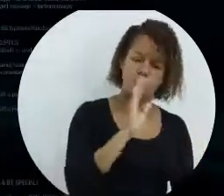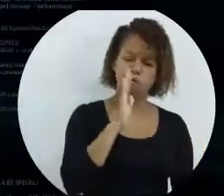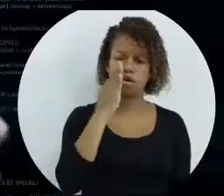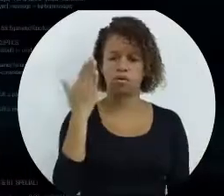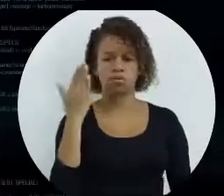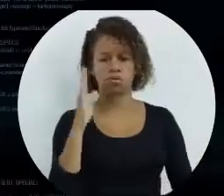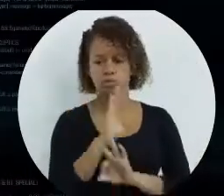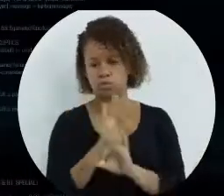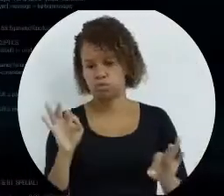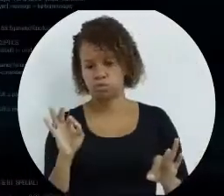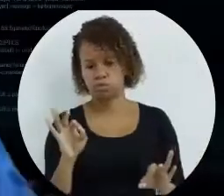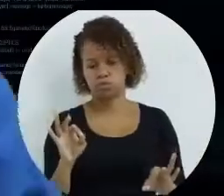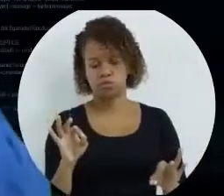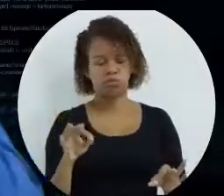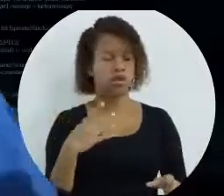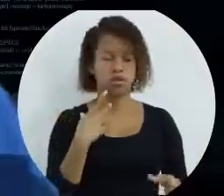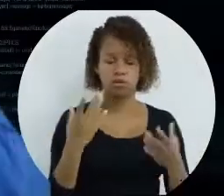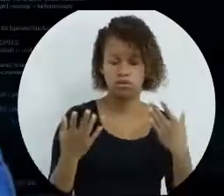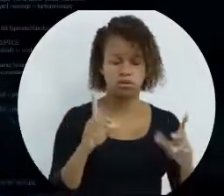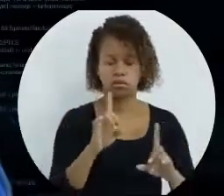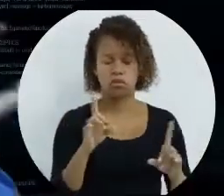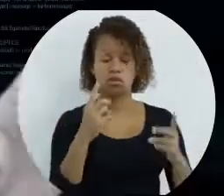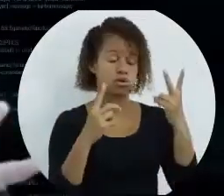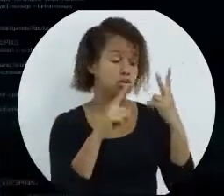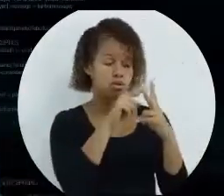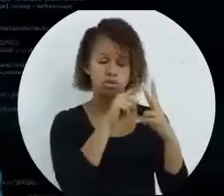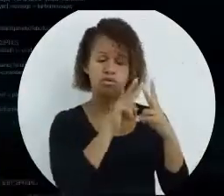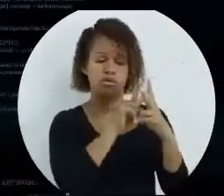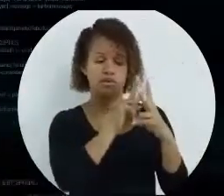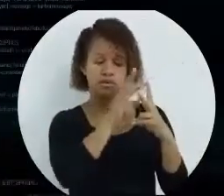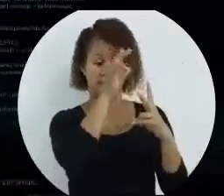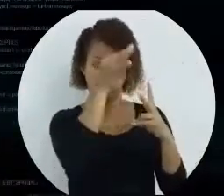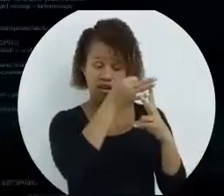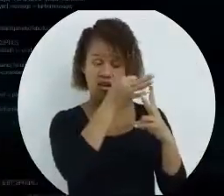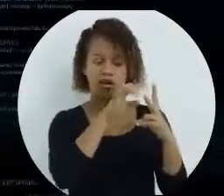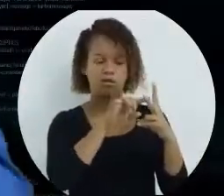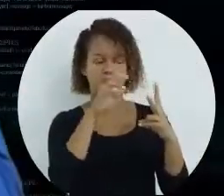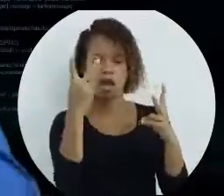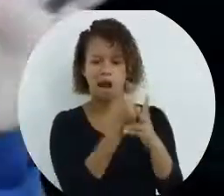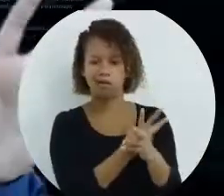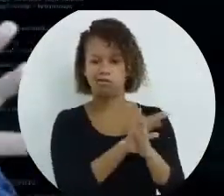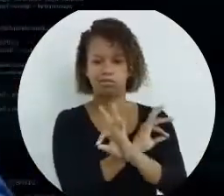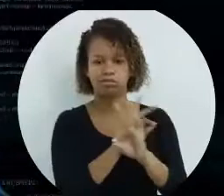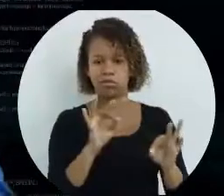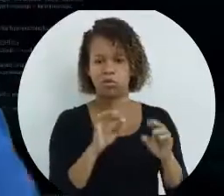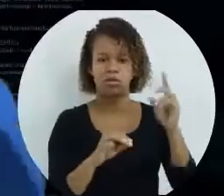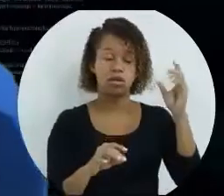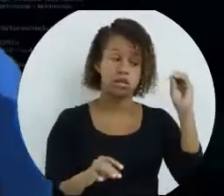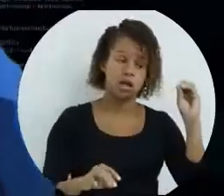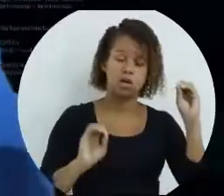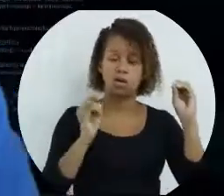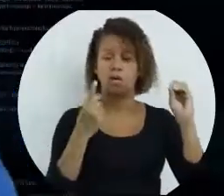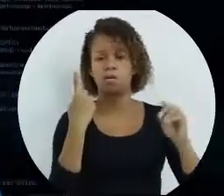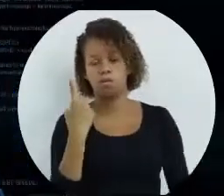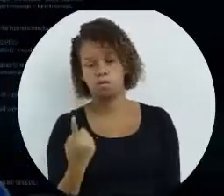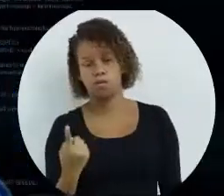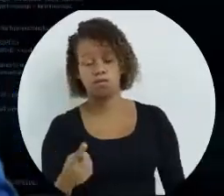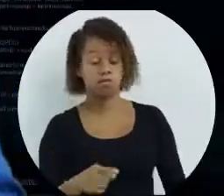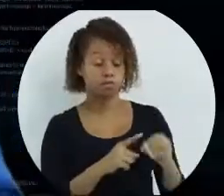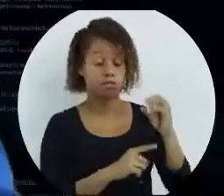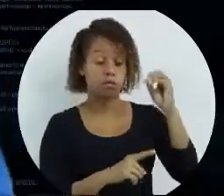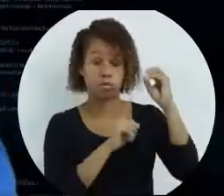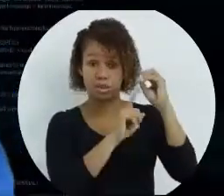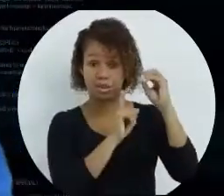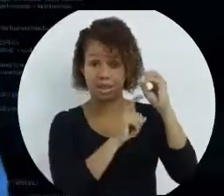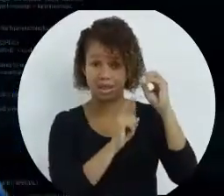desligado. Não existe meio termo. Só são esses dois valores e acabou. Zero e um. Não tem outra coisa. O zero